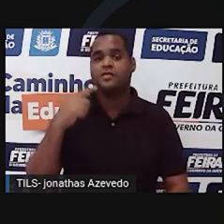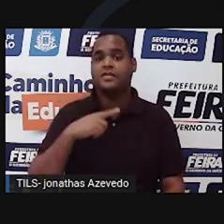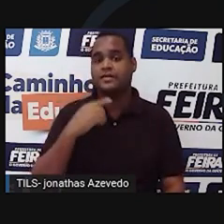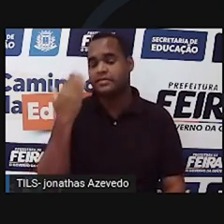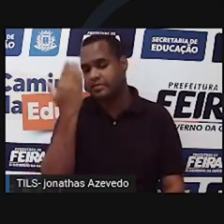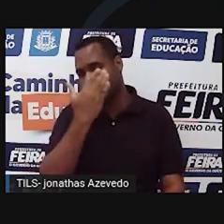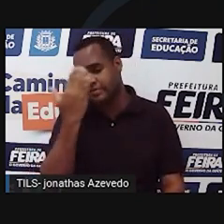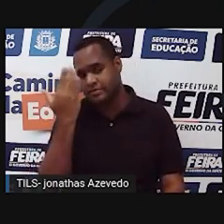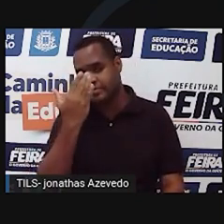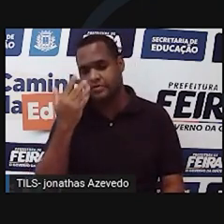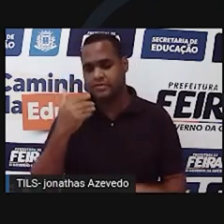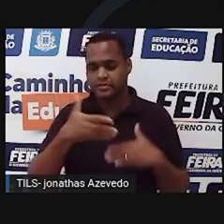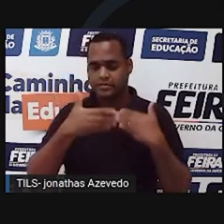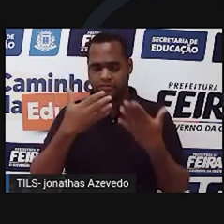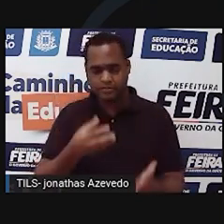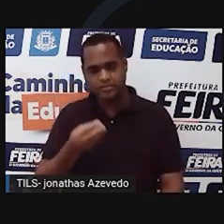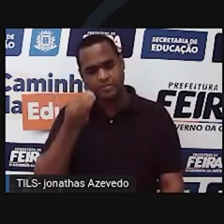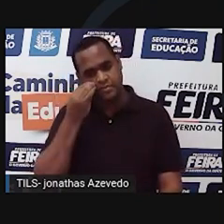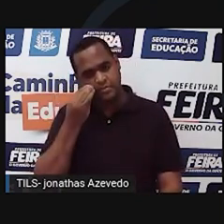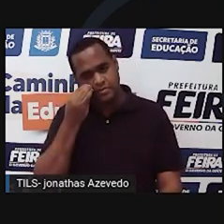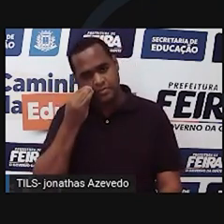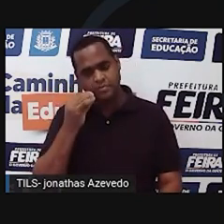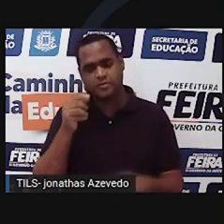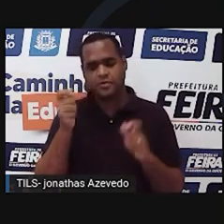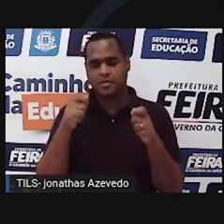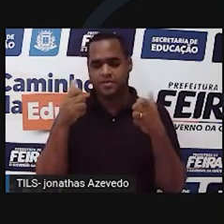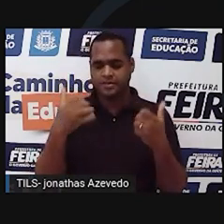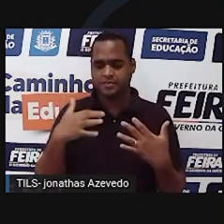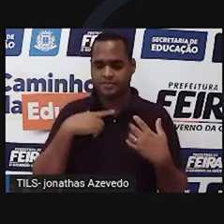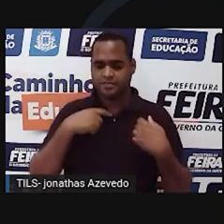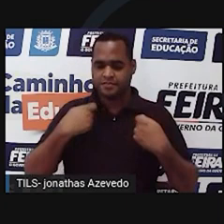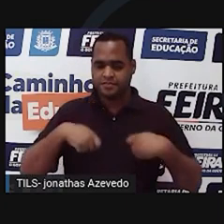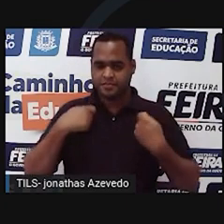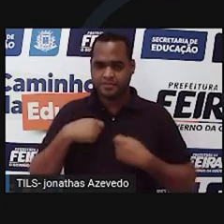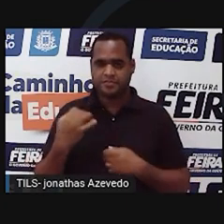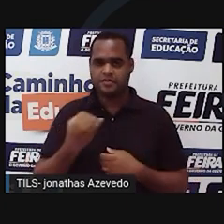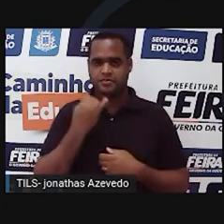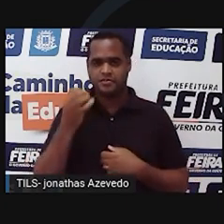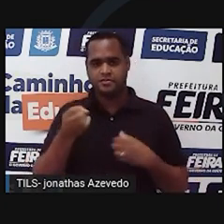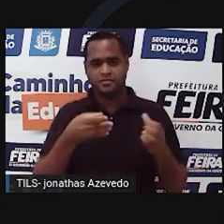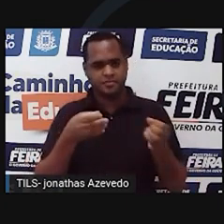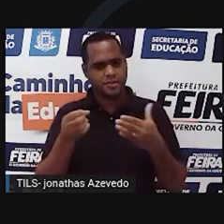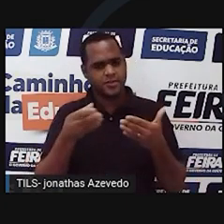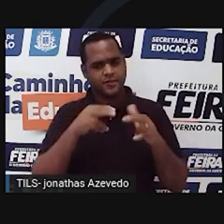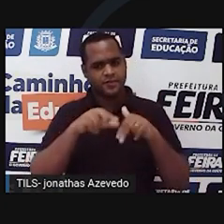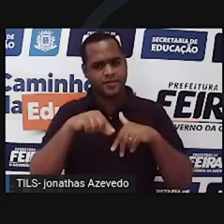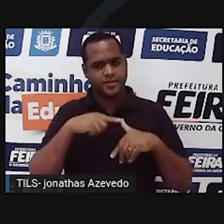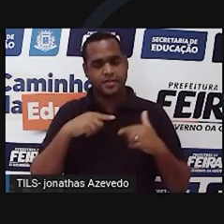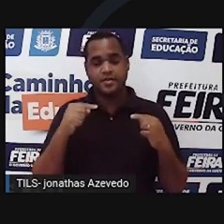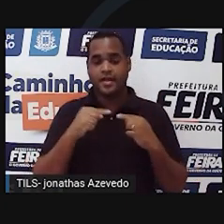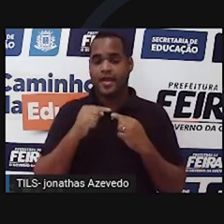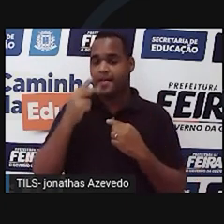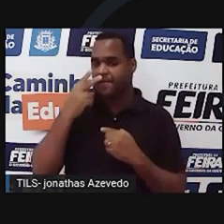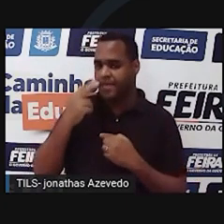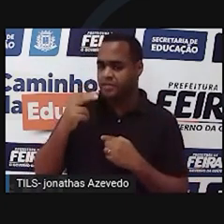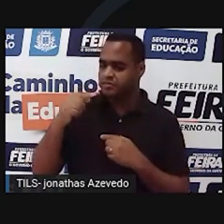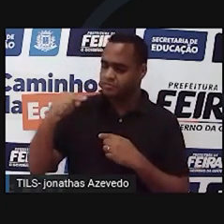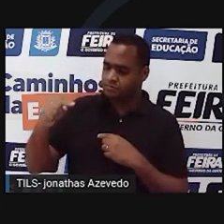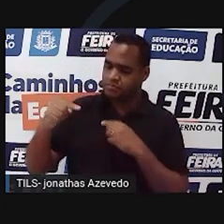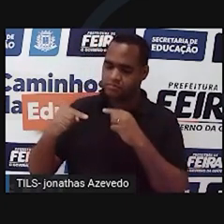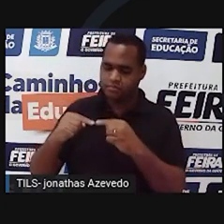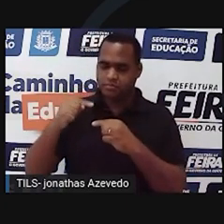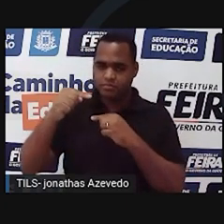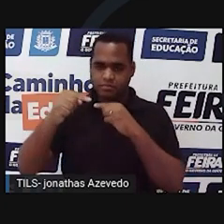que por sua vez são testados, podendo gerar necessidade de novas teorias. Então é um símbolo que se retroalimenta.